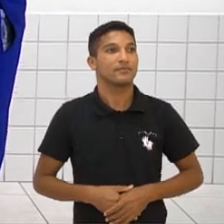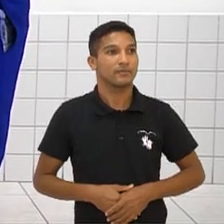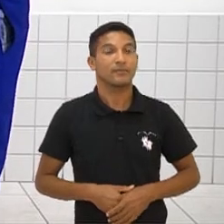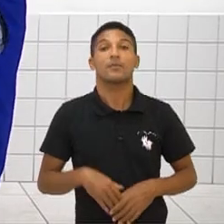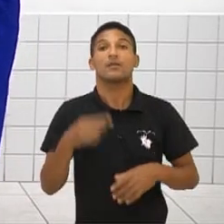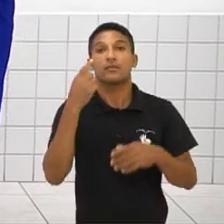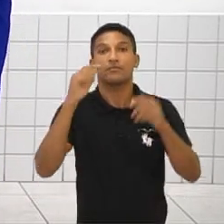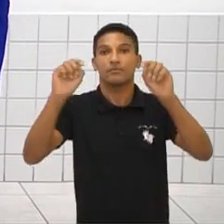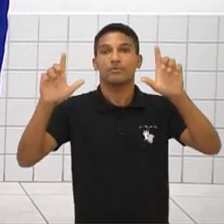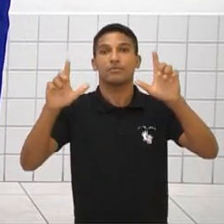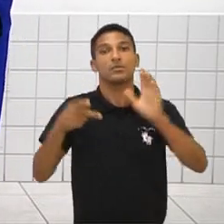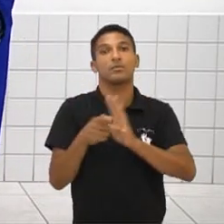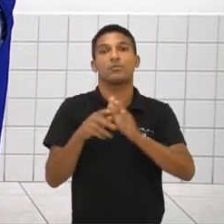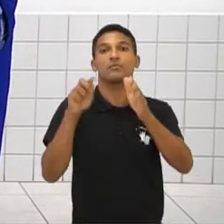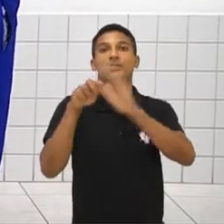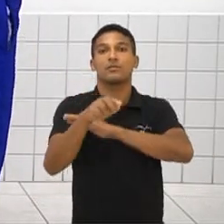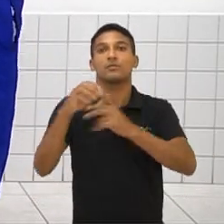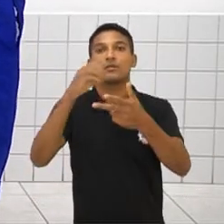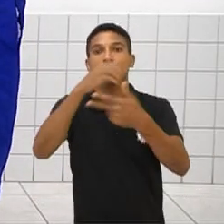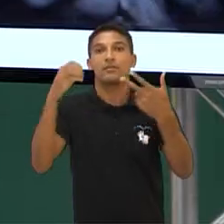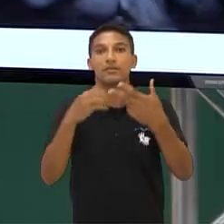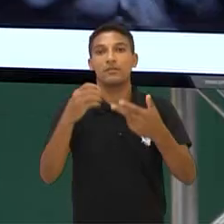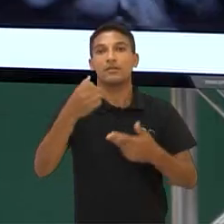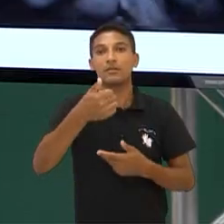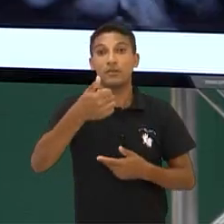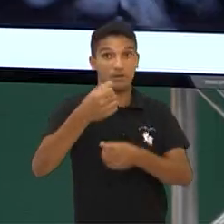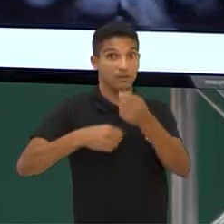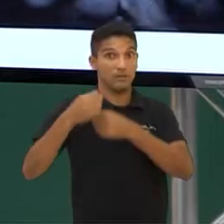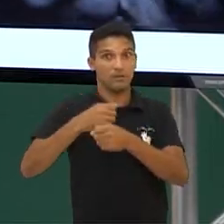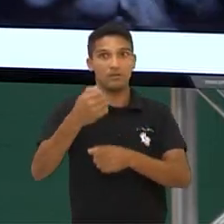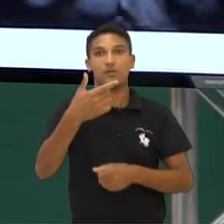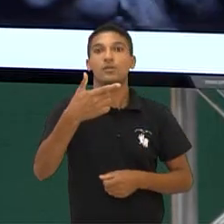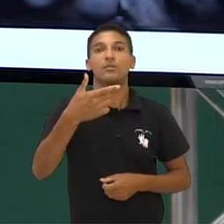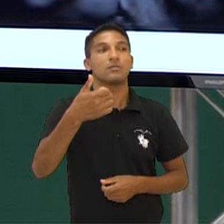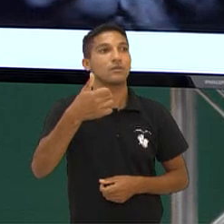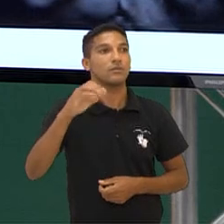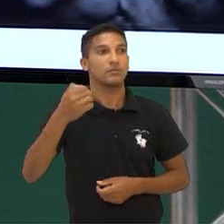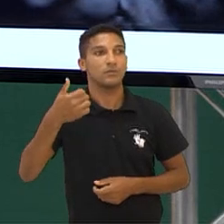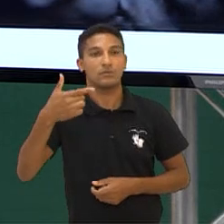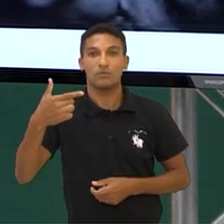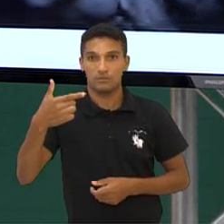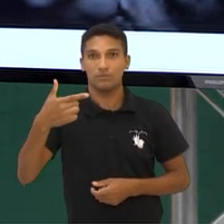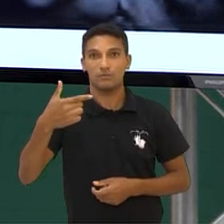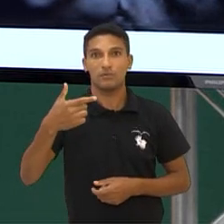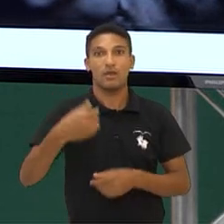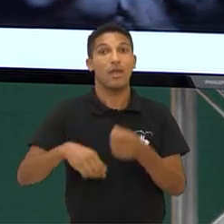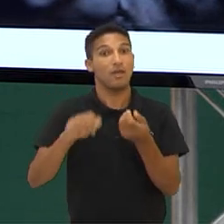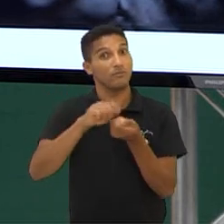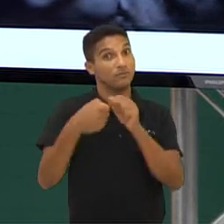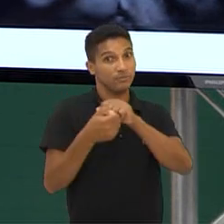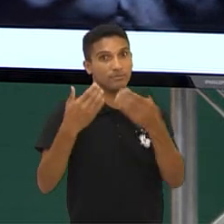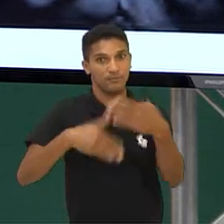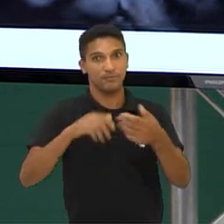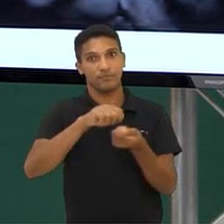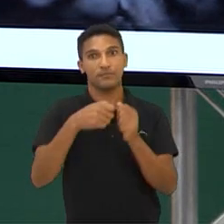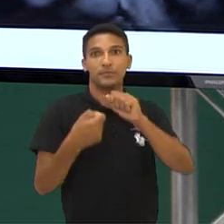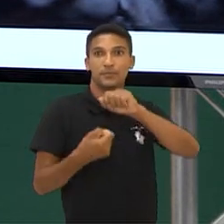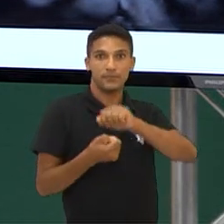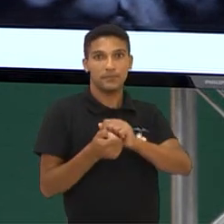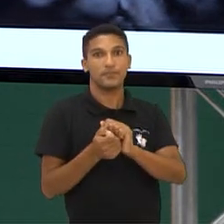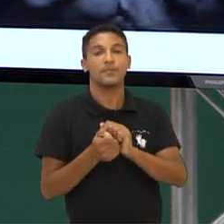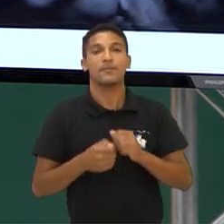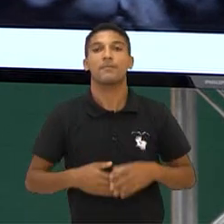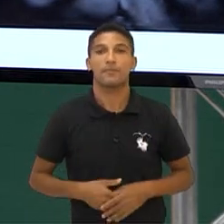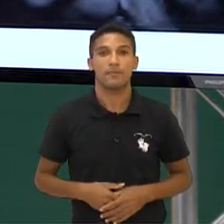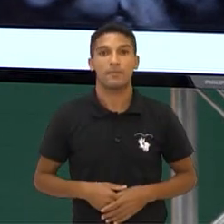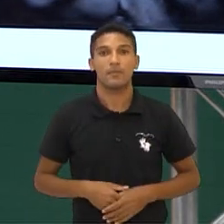temos a nossa questão do Enem de 2012, uma questão adaptada. Eu só adaptei justamente porque não são cinco alternativas, somente três